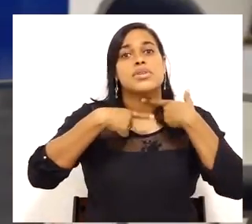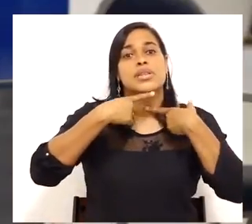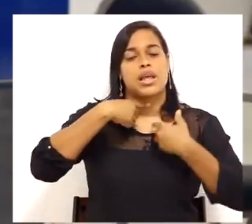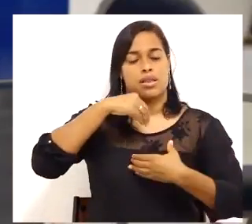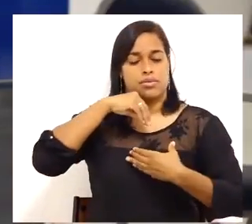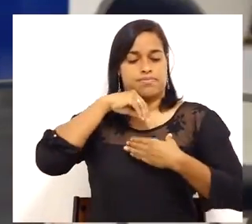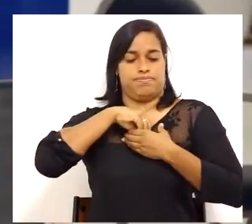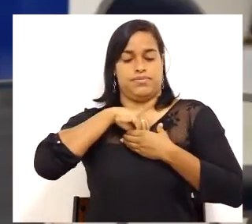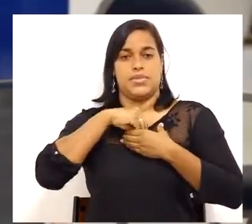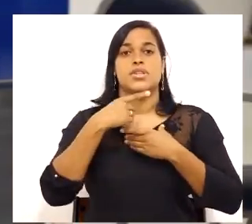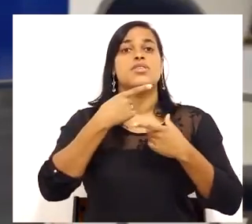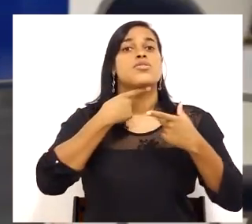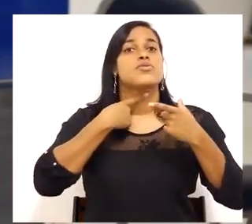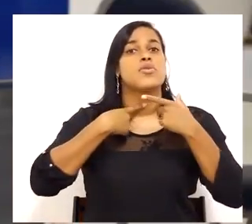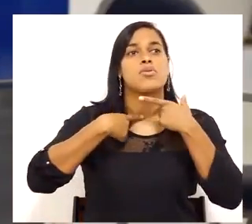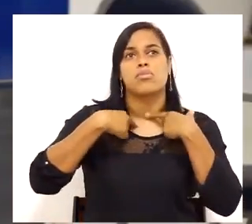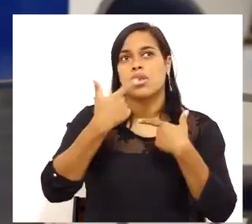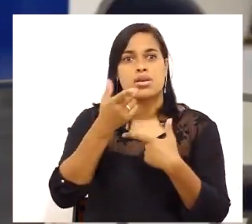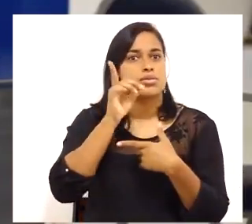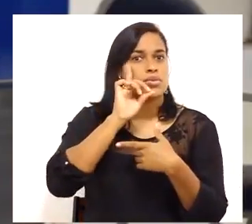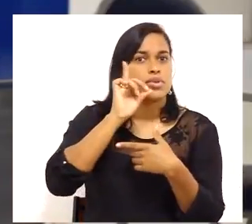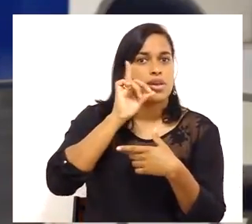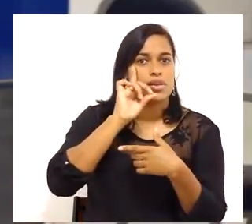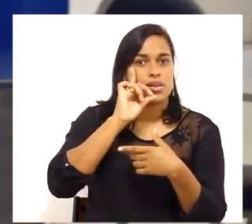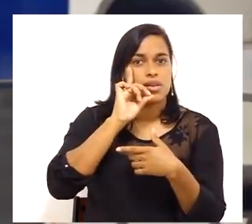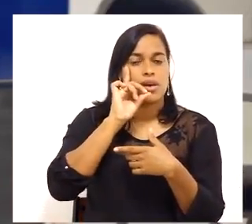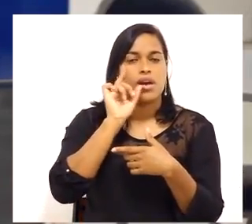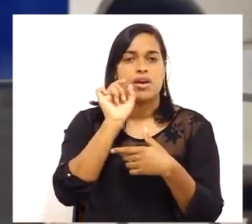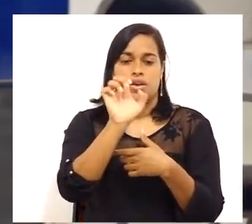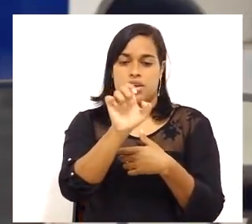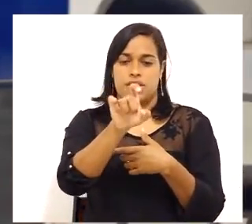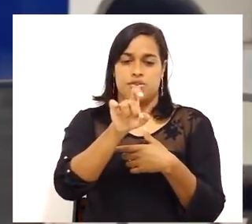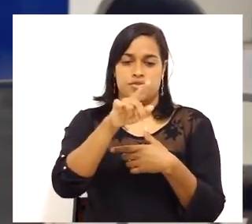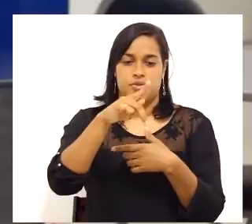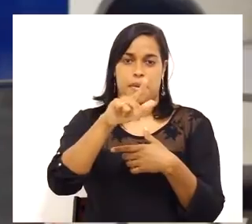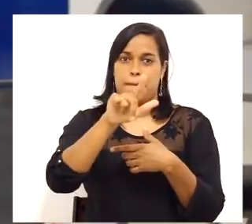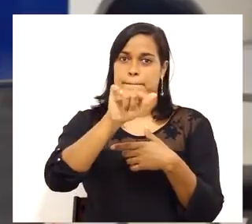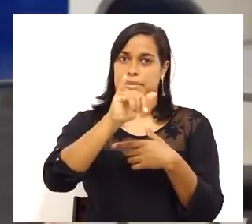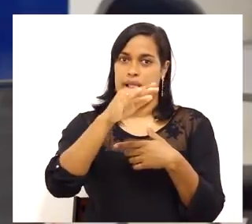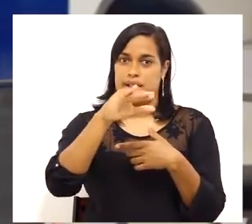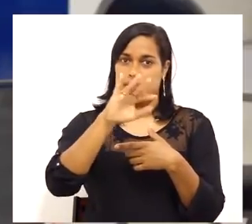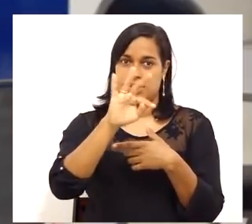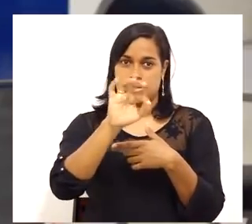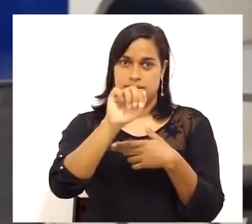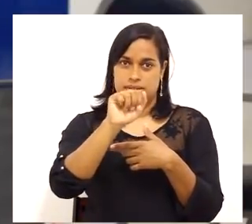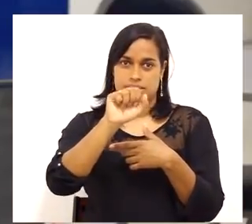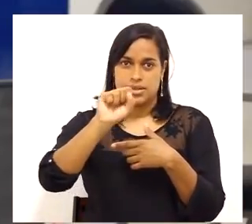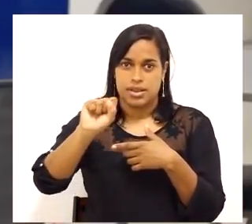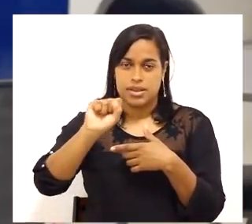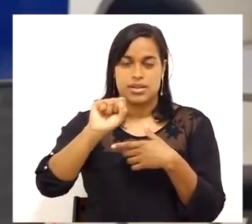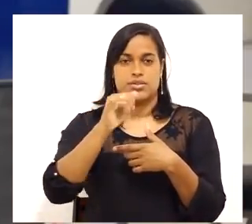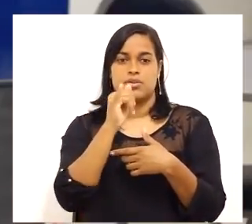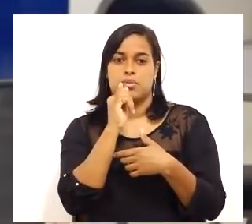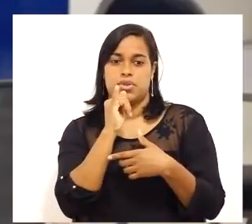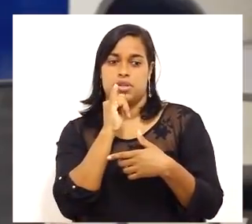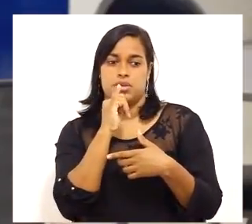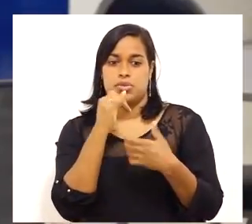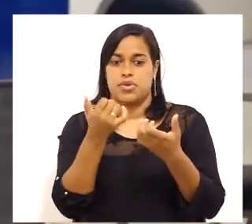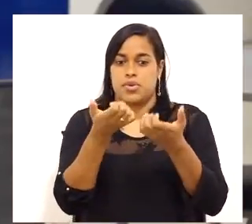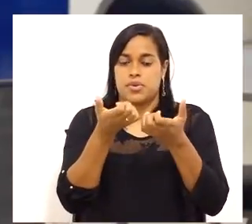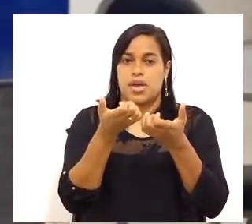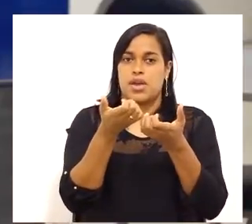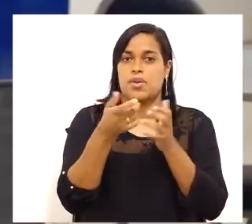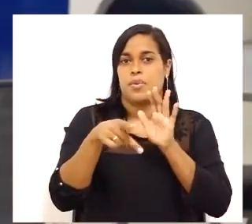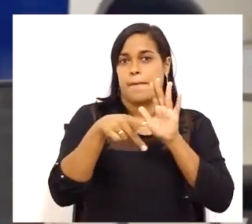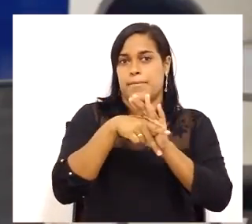implícitas. Vamos entender como necessidades explícitas aquelas onde o cliente descreve o que ele espera de um produto.